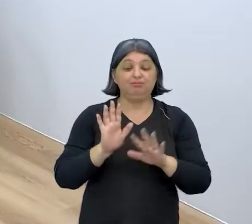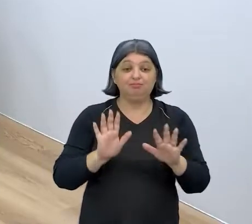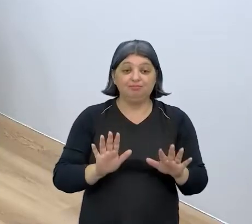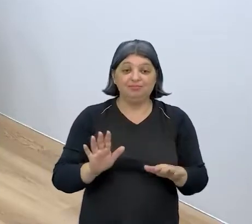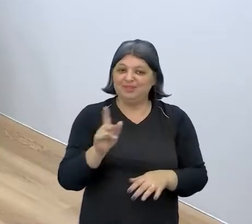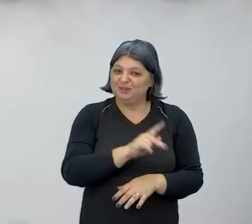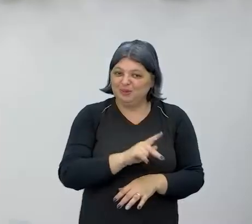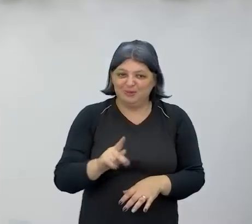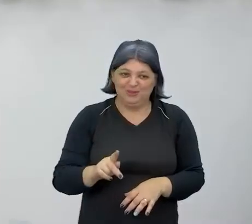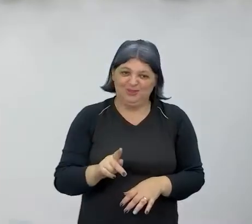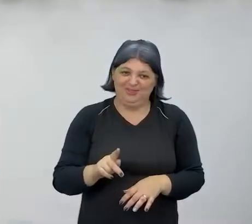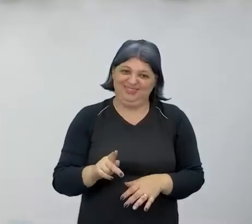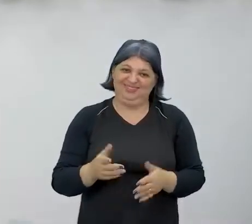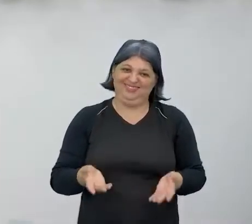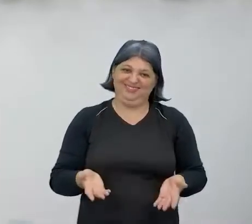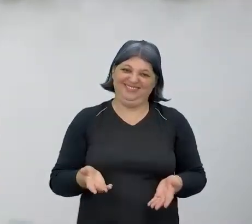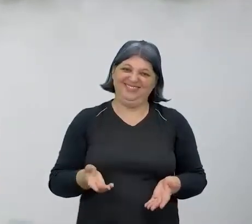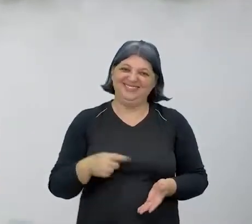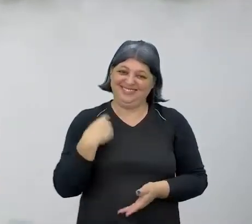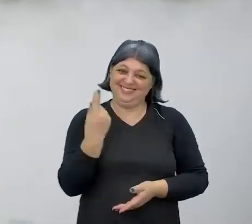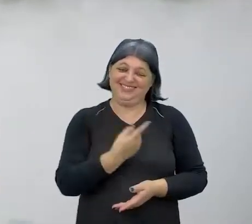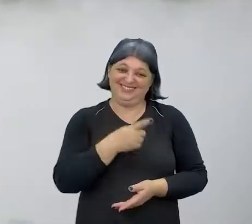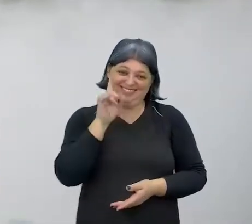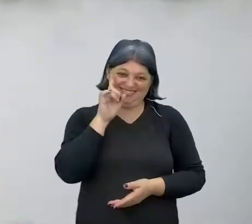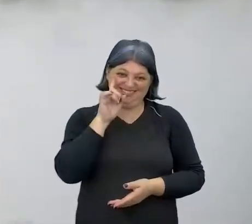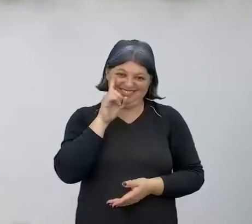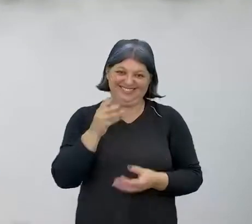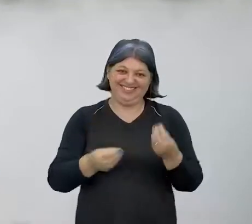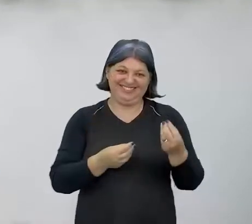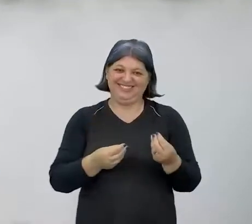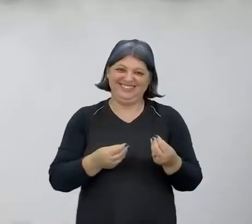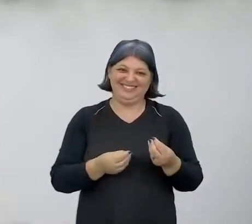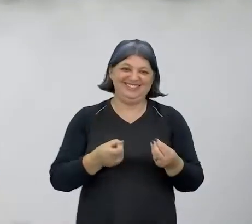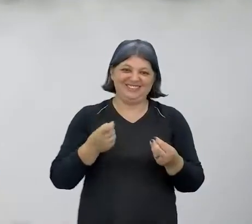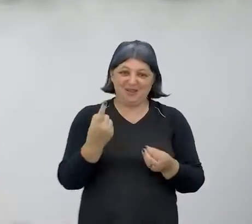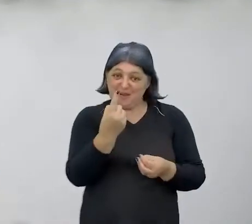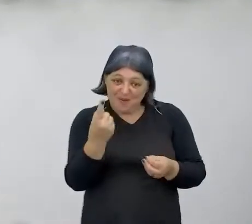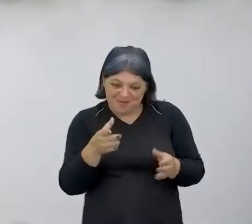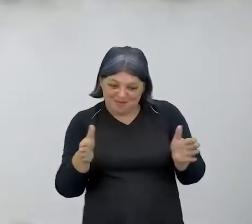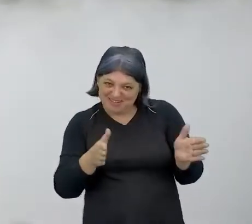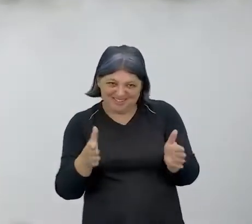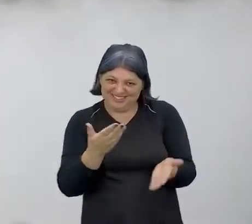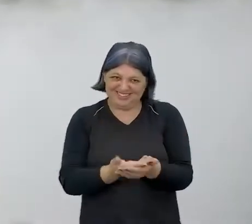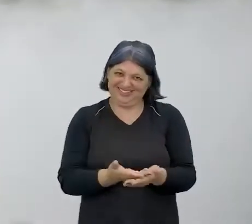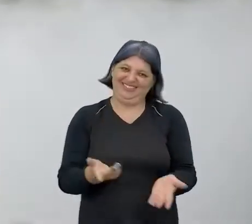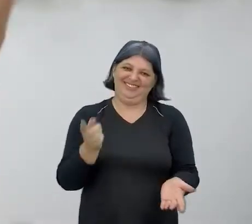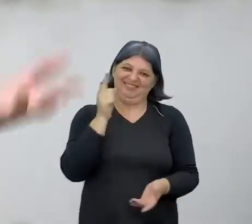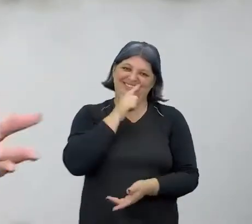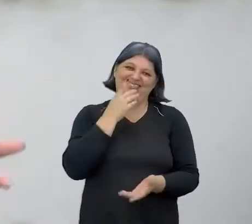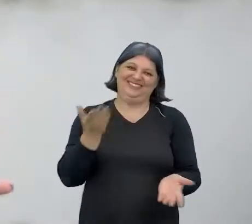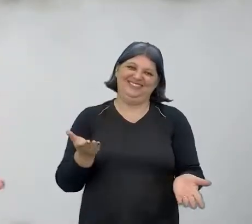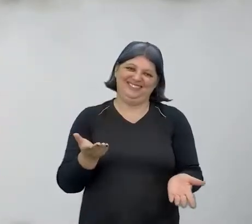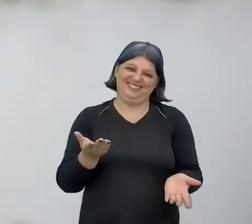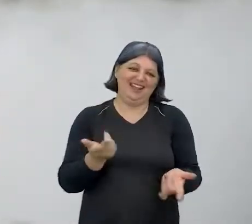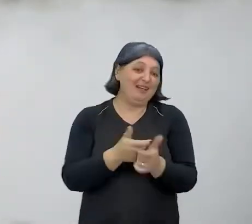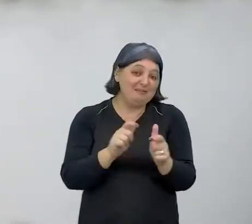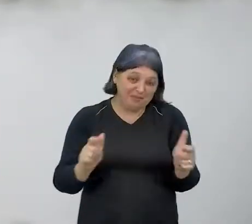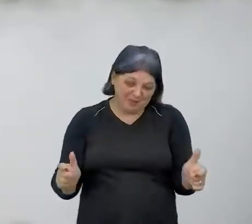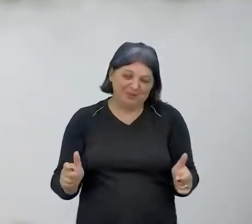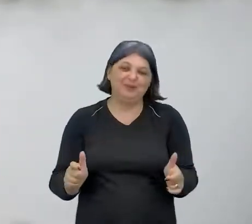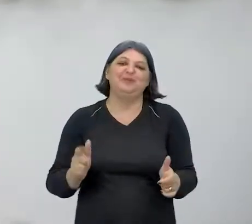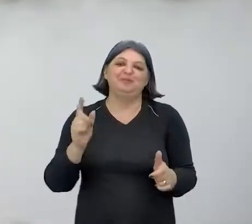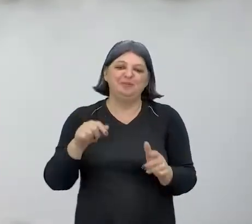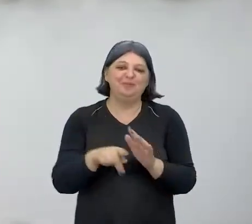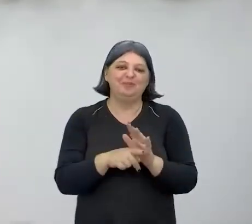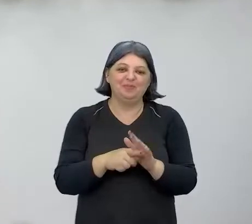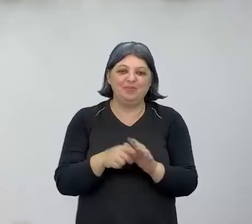professor que é professor, né gente? Nossa realidade. Quem dá aula só um período? Mentira. A grande maioria é